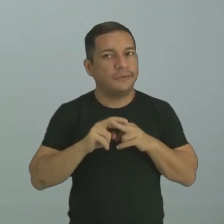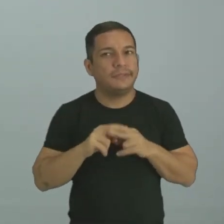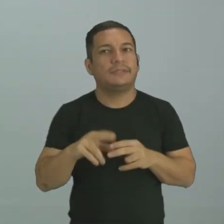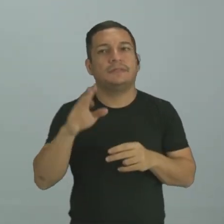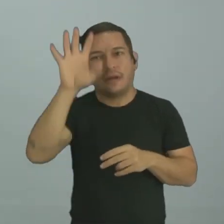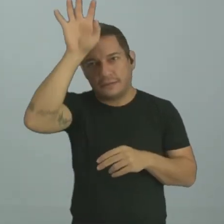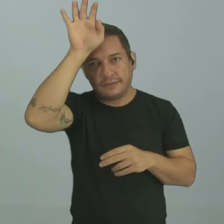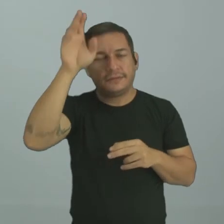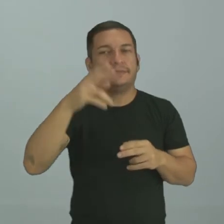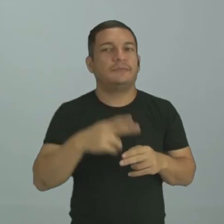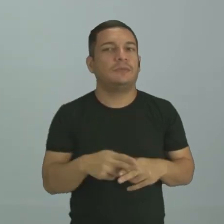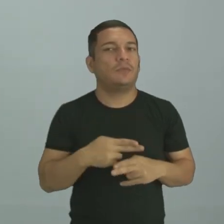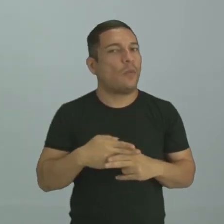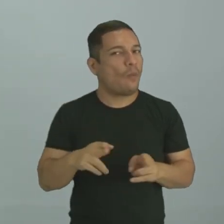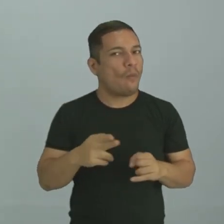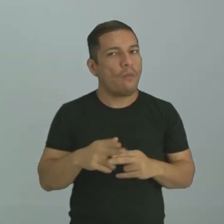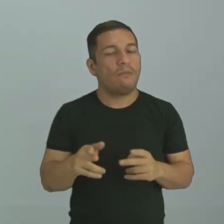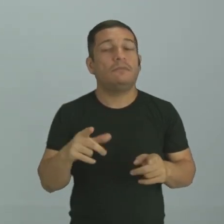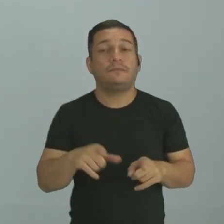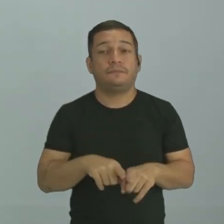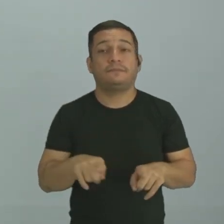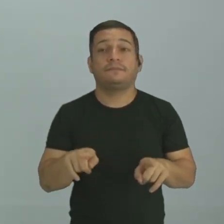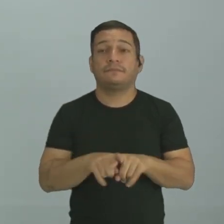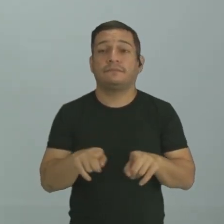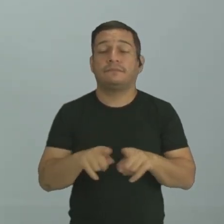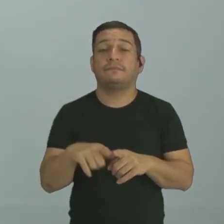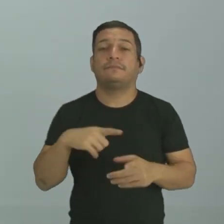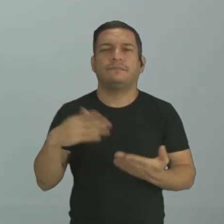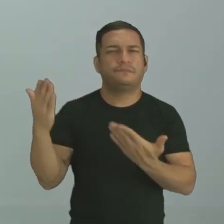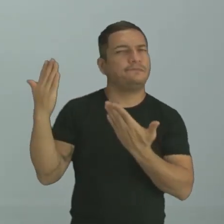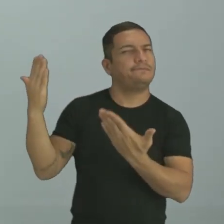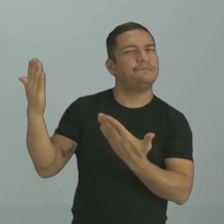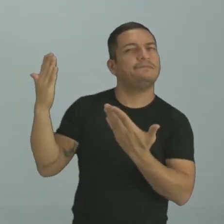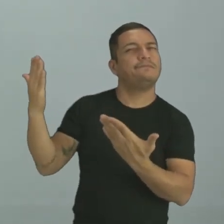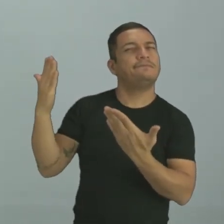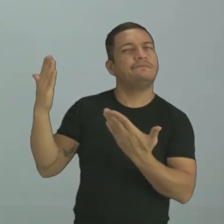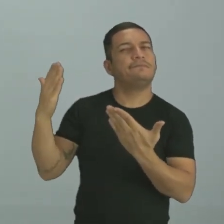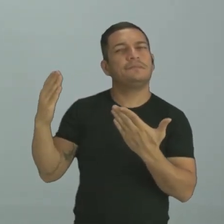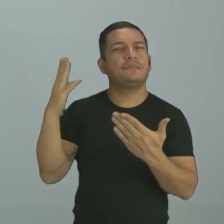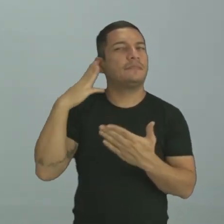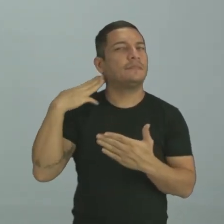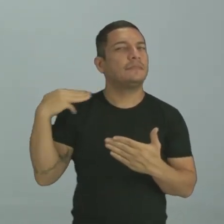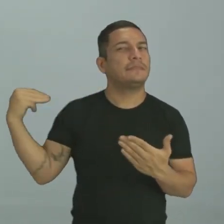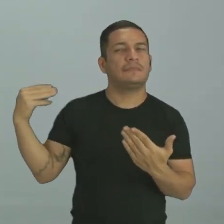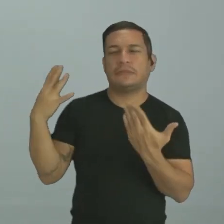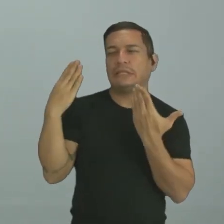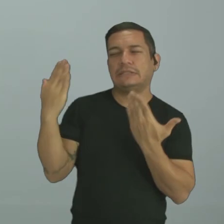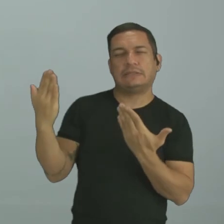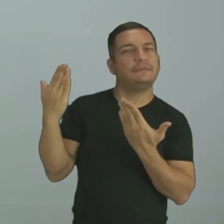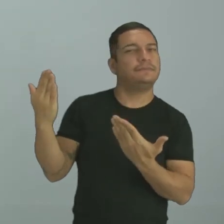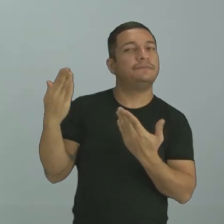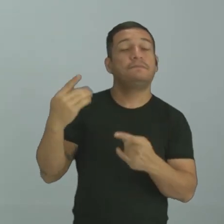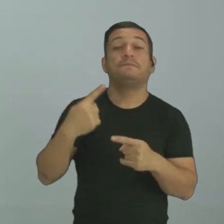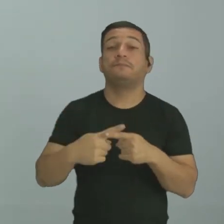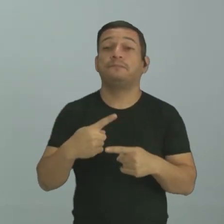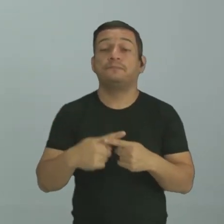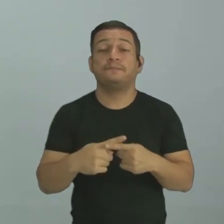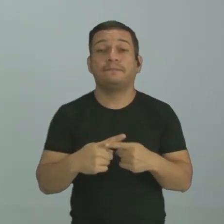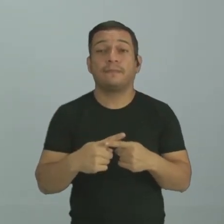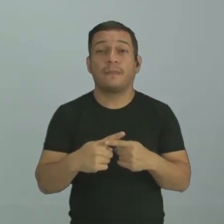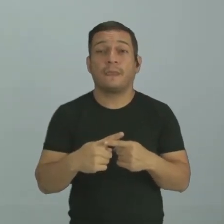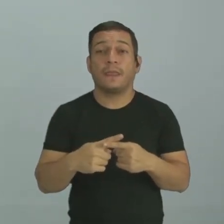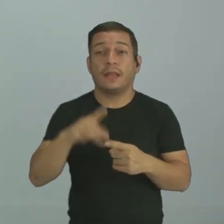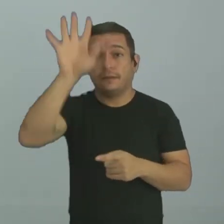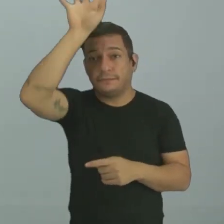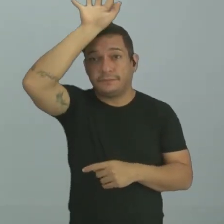Tem a questão da desconfiança. A Magali, né? Ficou desconfiada. Por quê? Porque